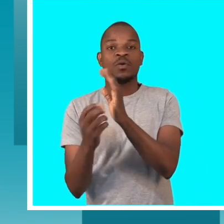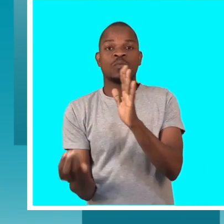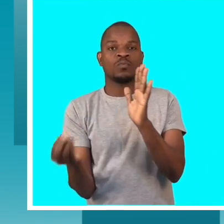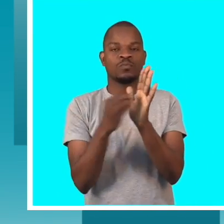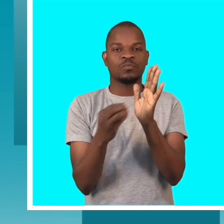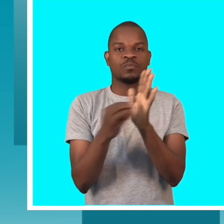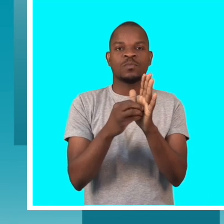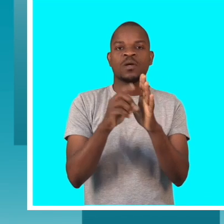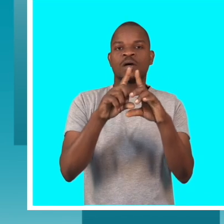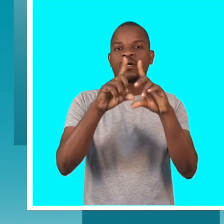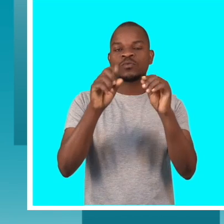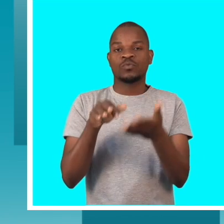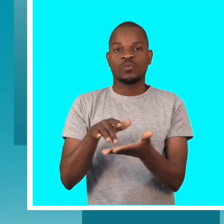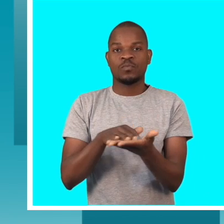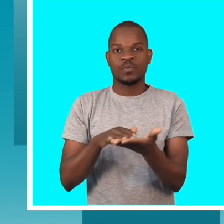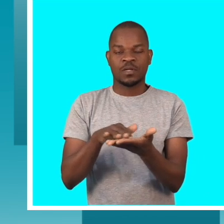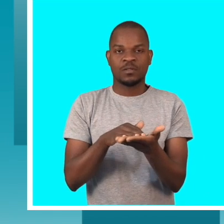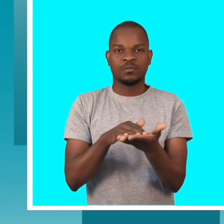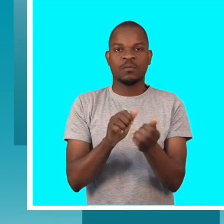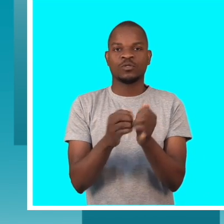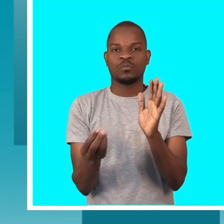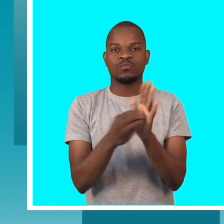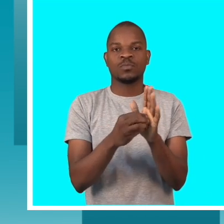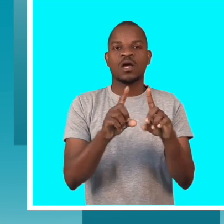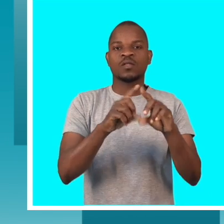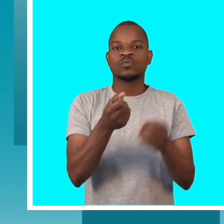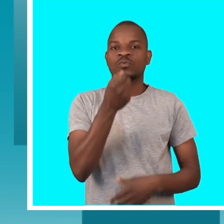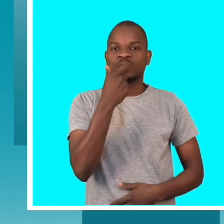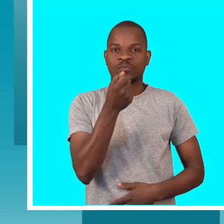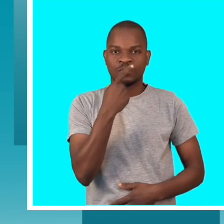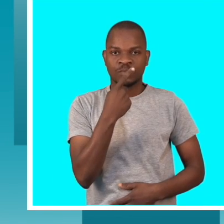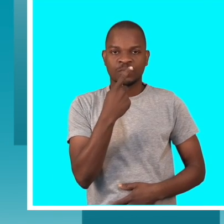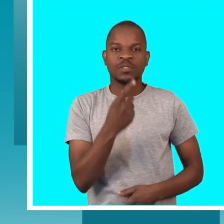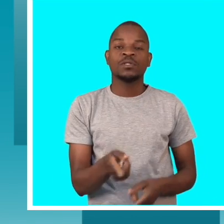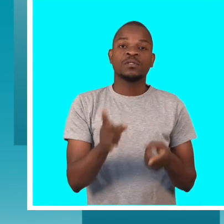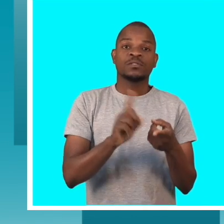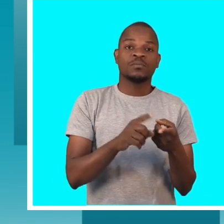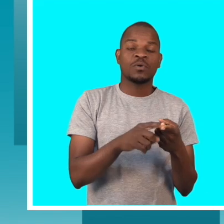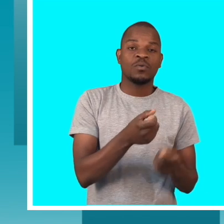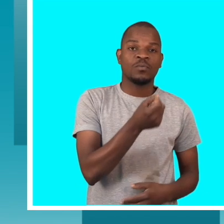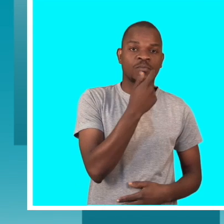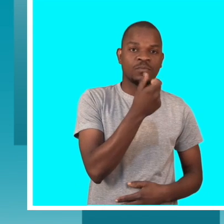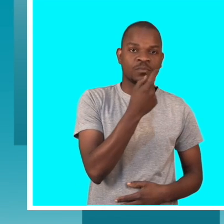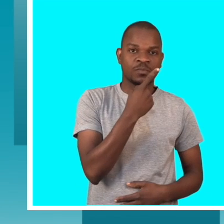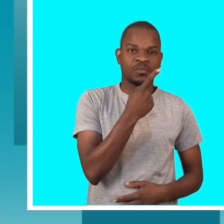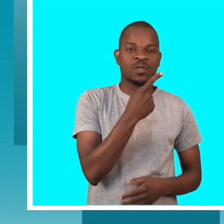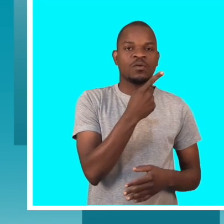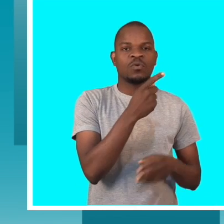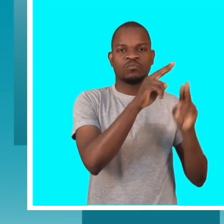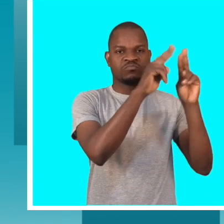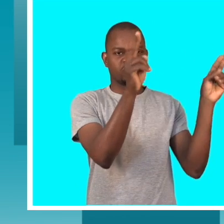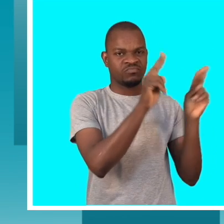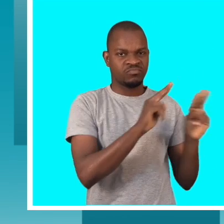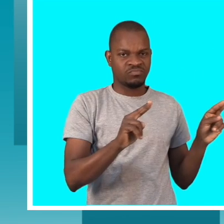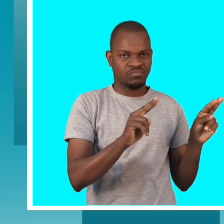contemplar informações sobre o braile nas embalagens de medicamentos, que é o medicamento que vem